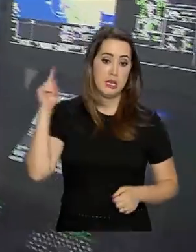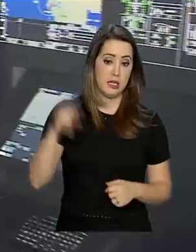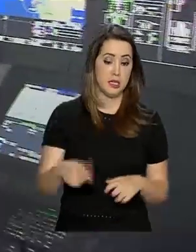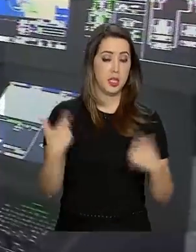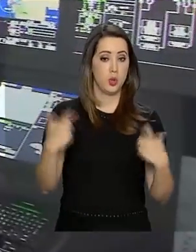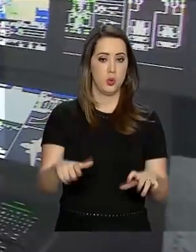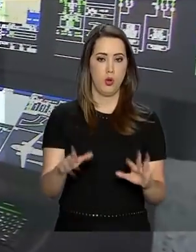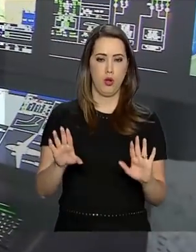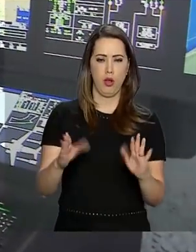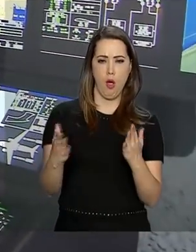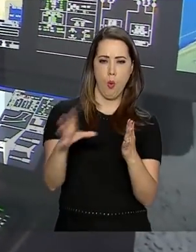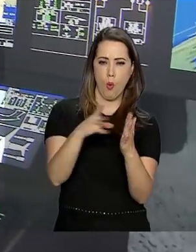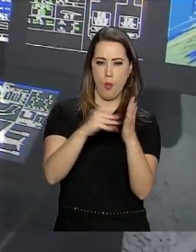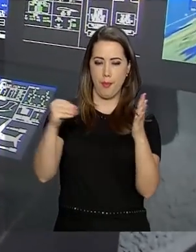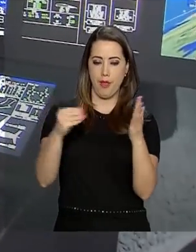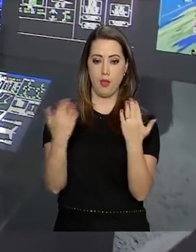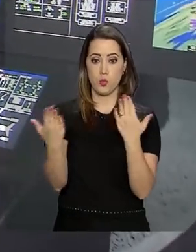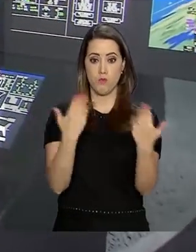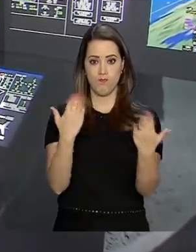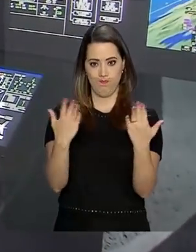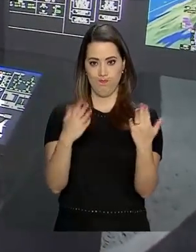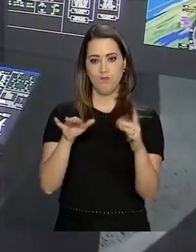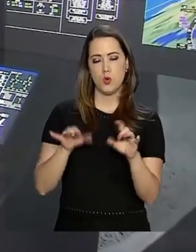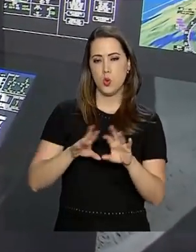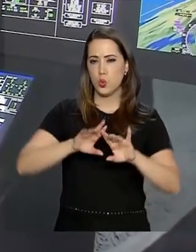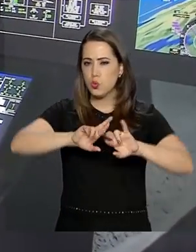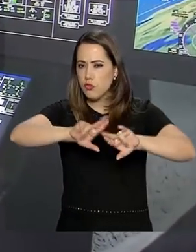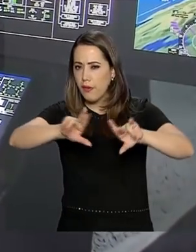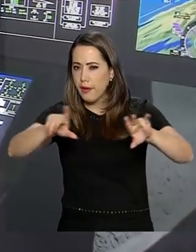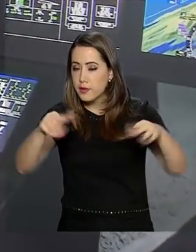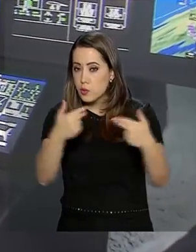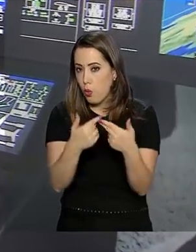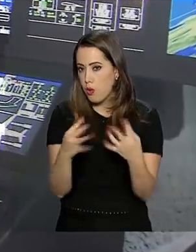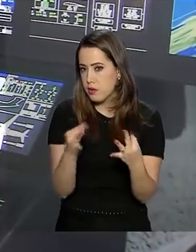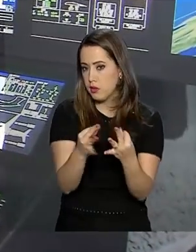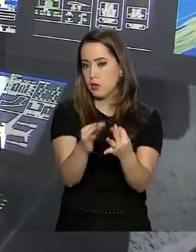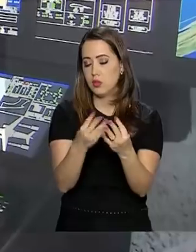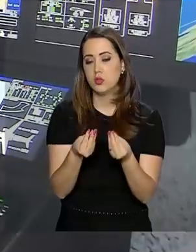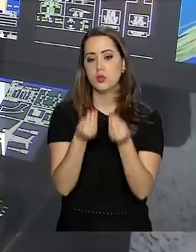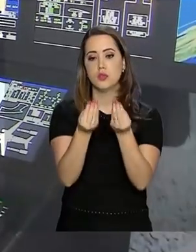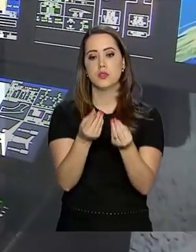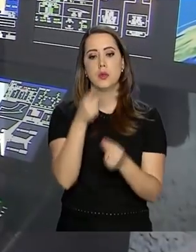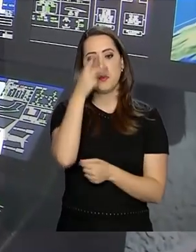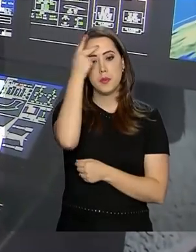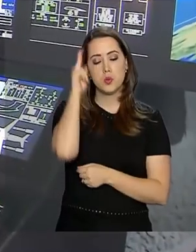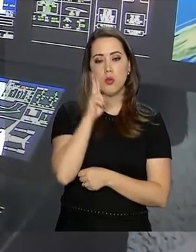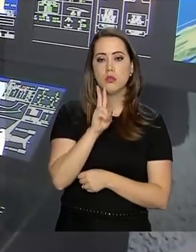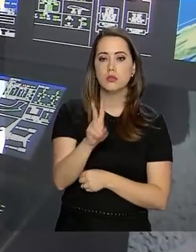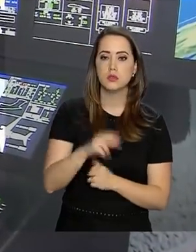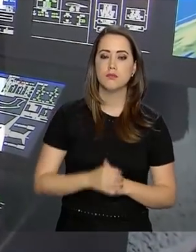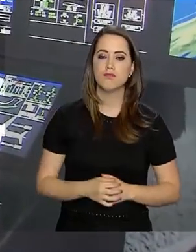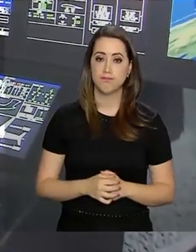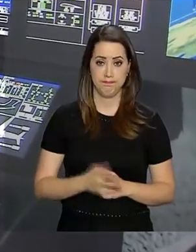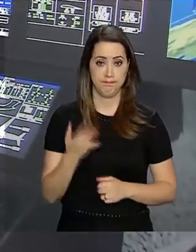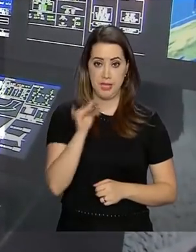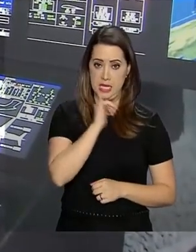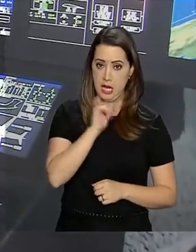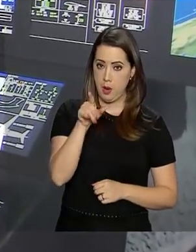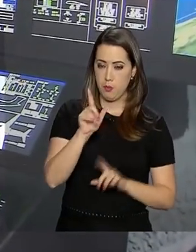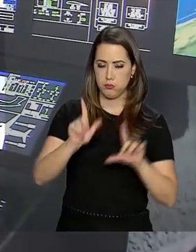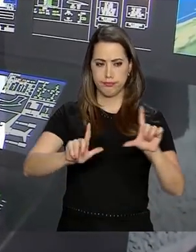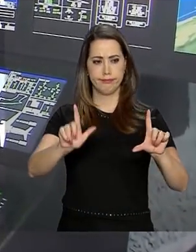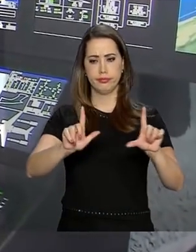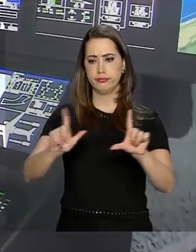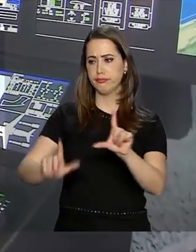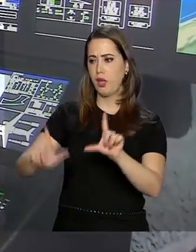instante, foi reproduzido o painel do avião com todos os recursos que vão ficar disponíveis para o piloto. Os monitores, por exemplo, ele pode